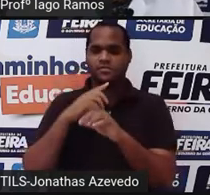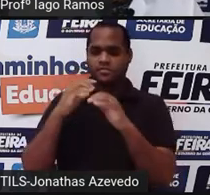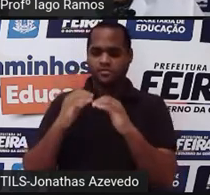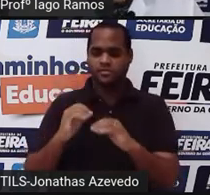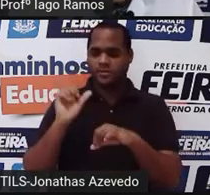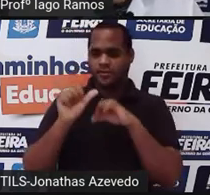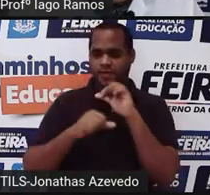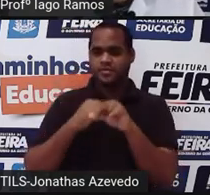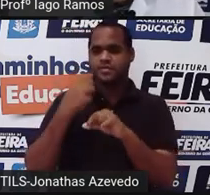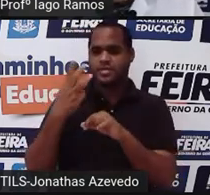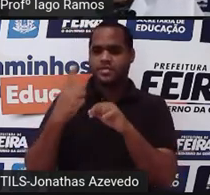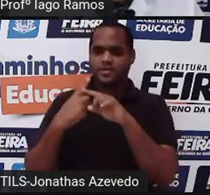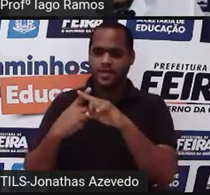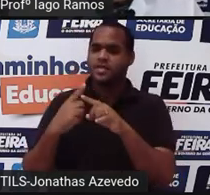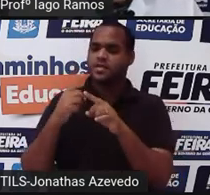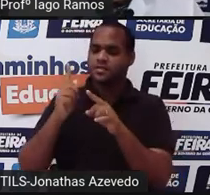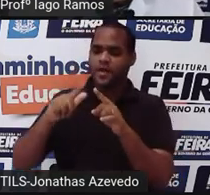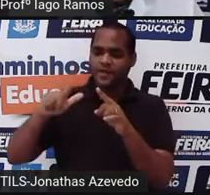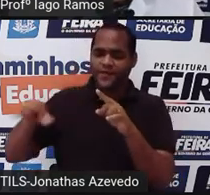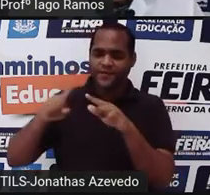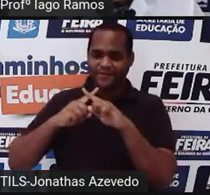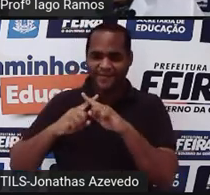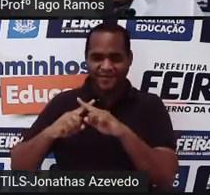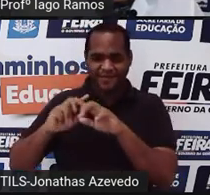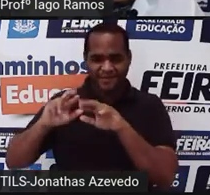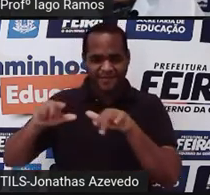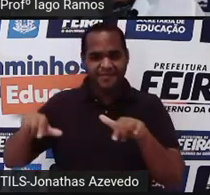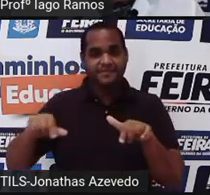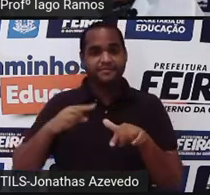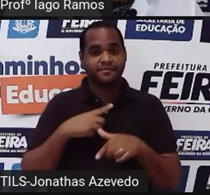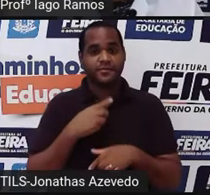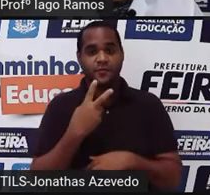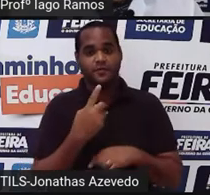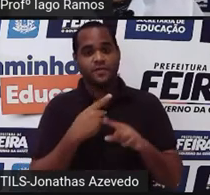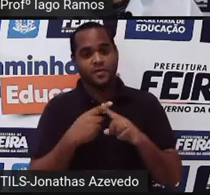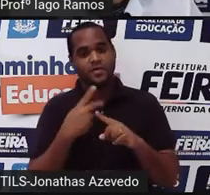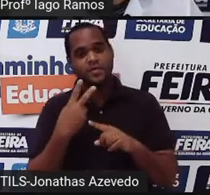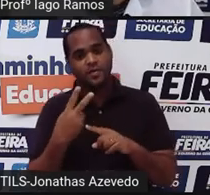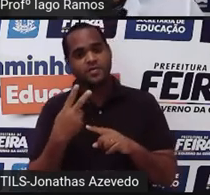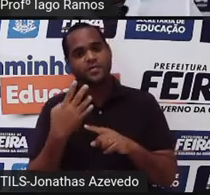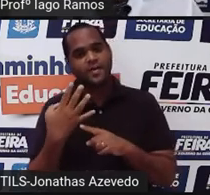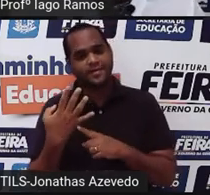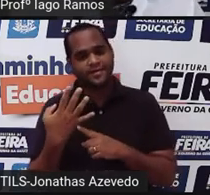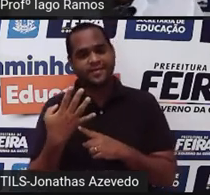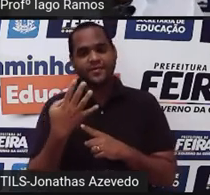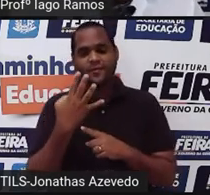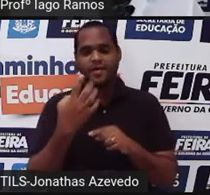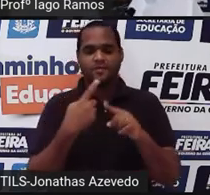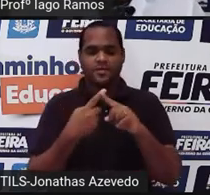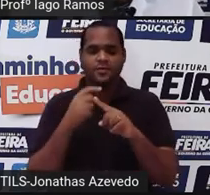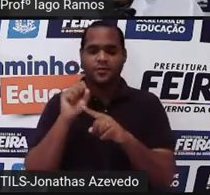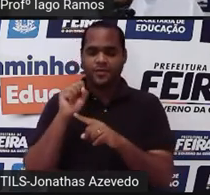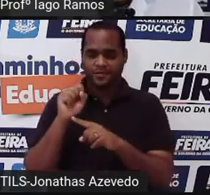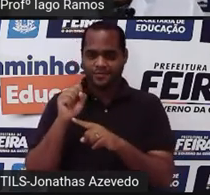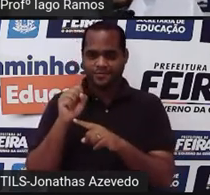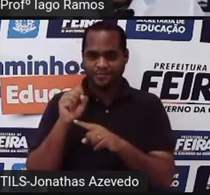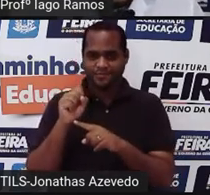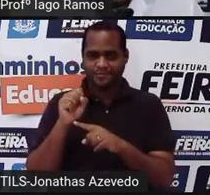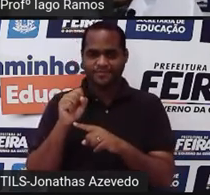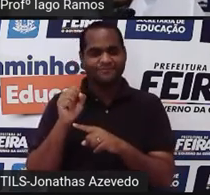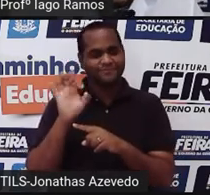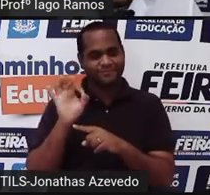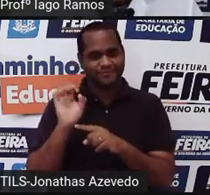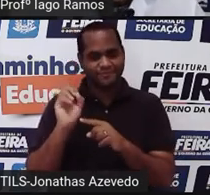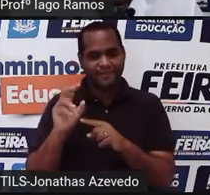3 vezes e multiplica todos eles. Então, ali, 2 vezes 2 dá 4, 4 vezes 2 dá 8, tá?